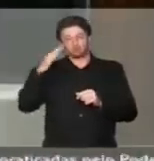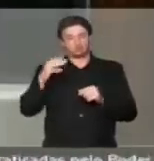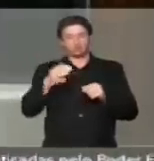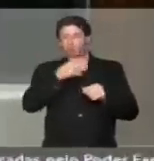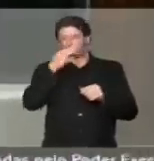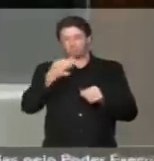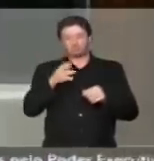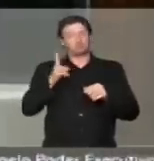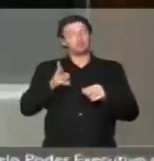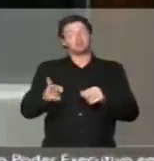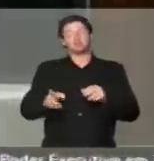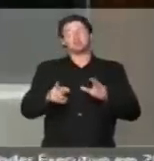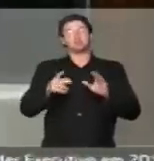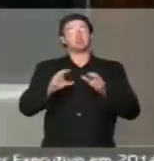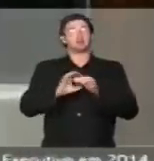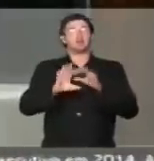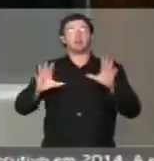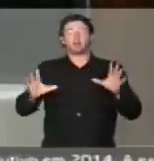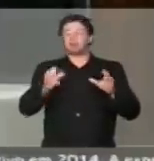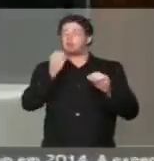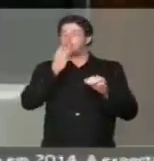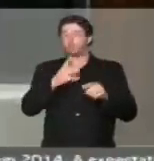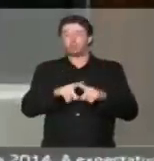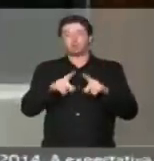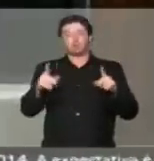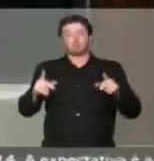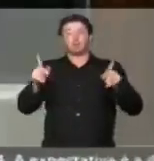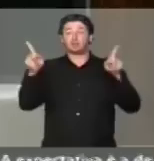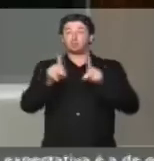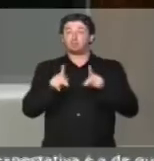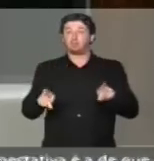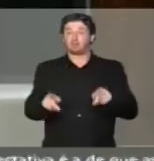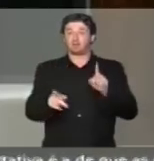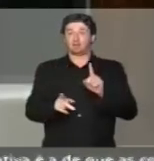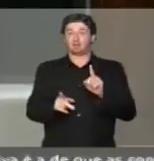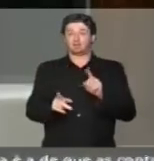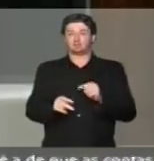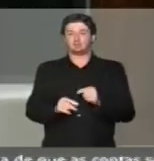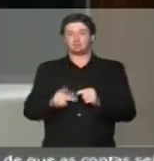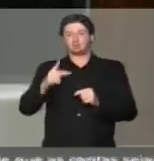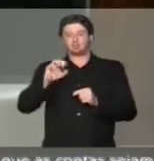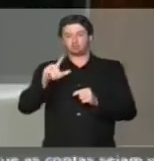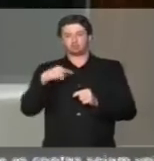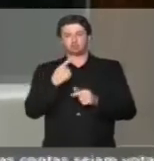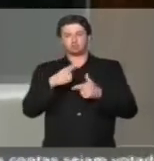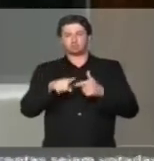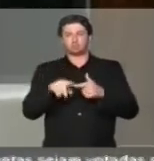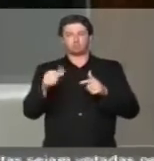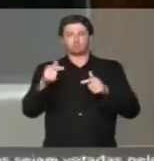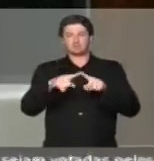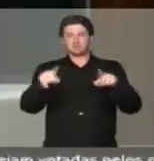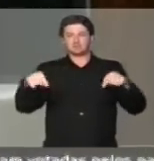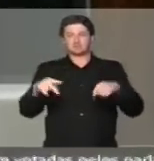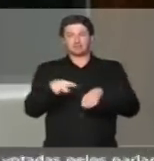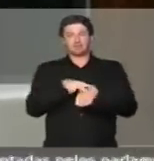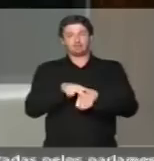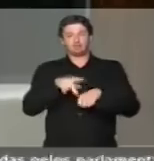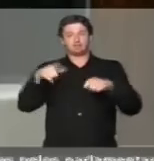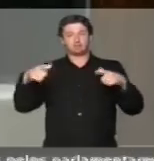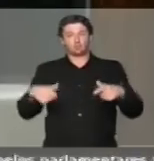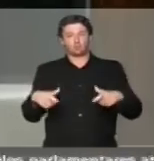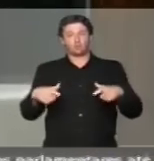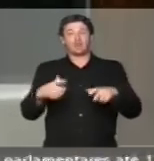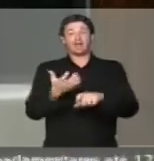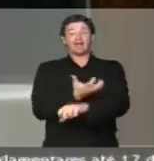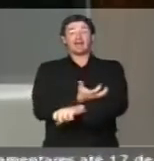manifestação é sempre livre, é sempre boa, desde que pacífica. Nós, do Pessoa, não temos nenhum problema do Salão Verde ser o